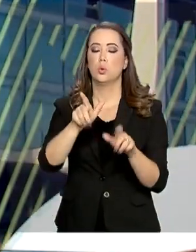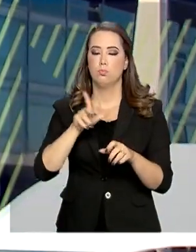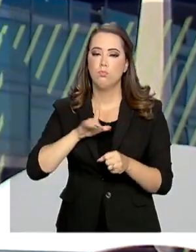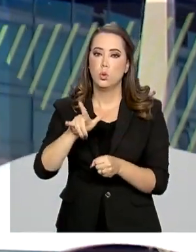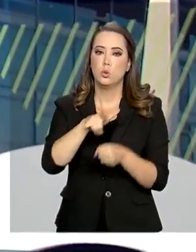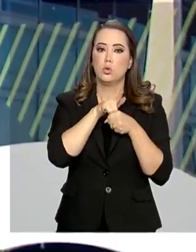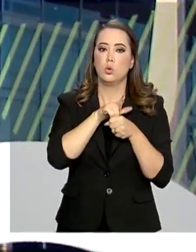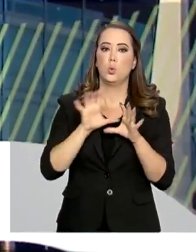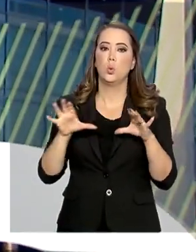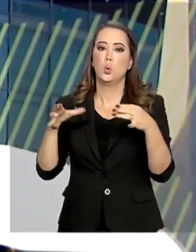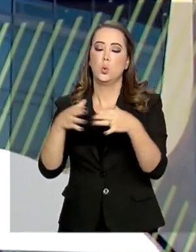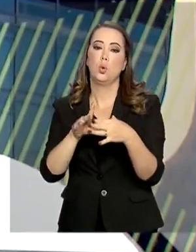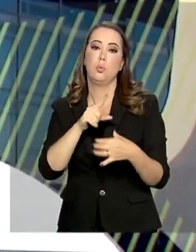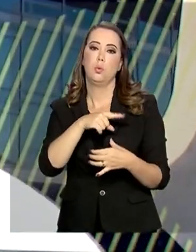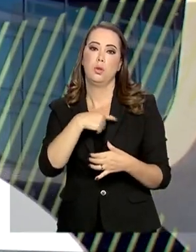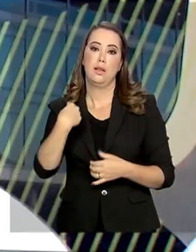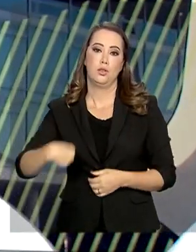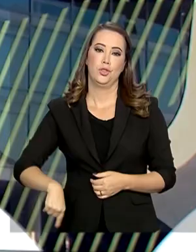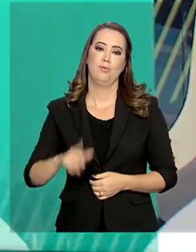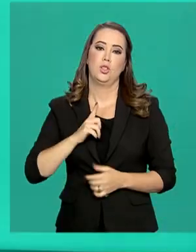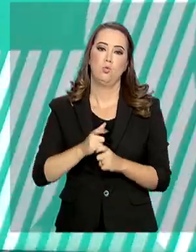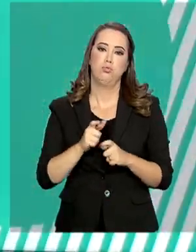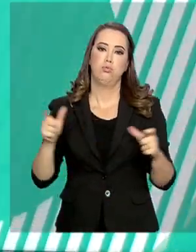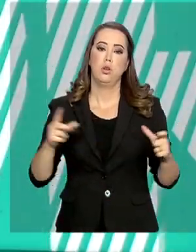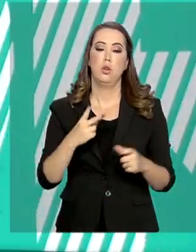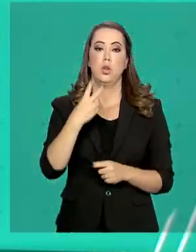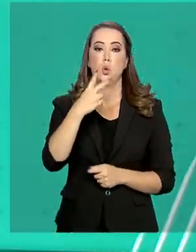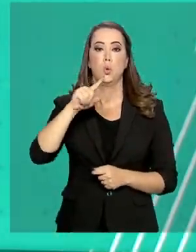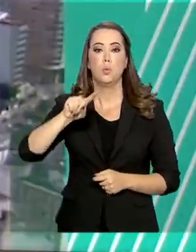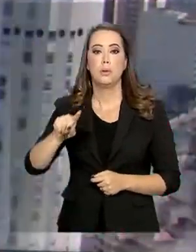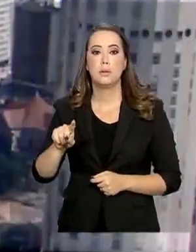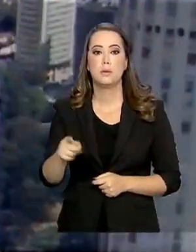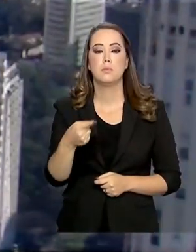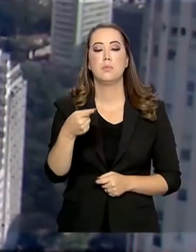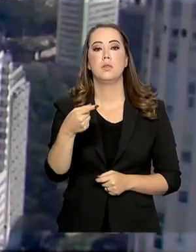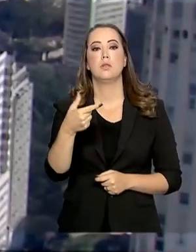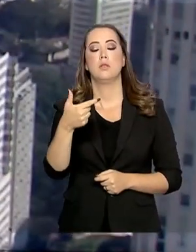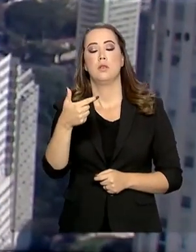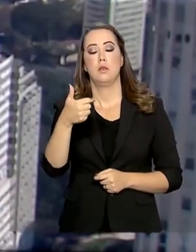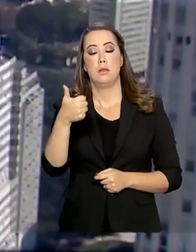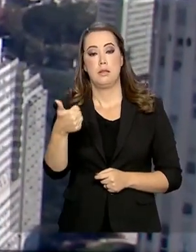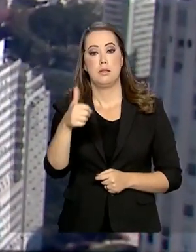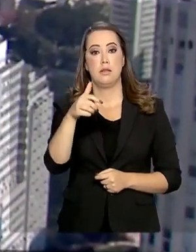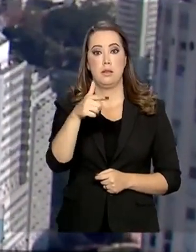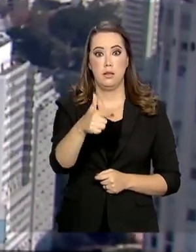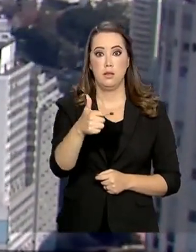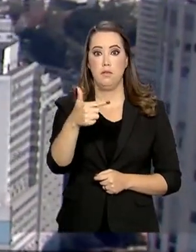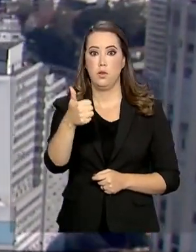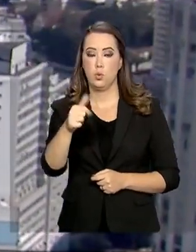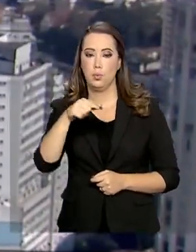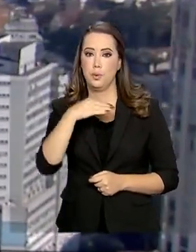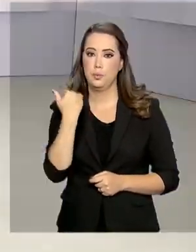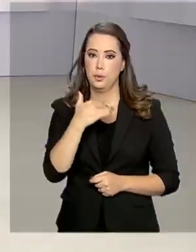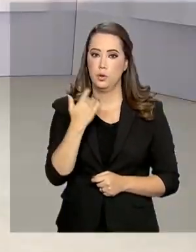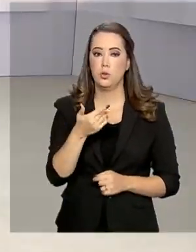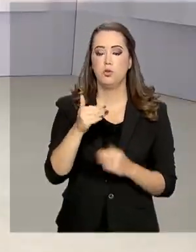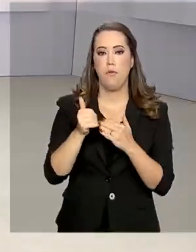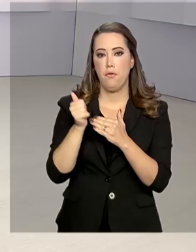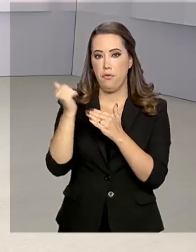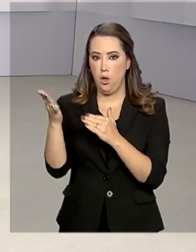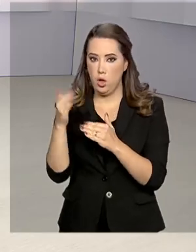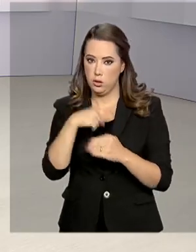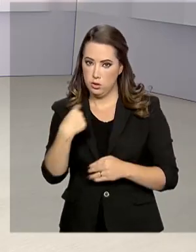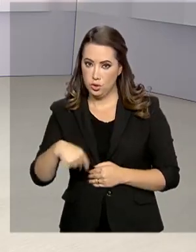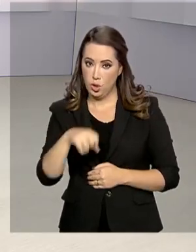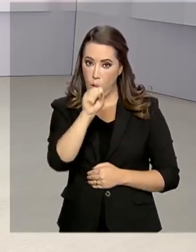parte na China, que registra 2.121 mortes. Fora da China, oito pessoas morreram. E